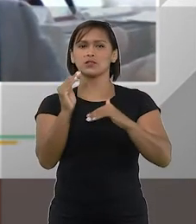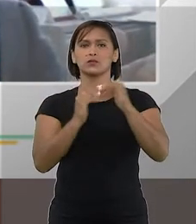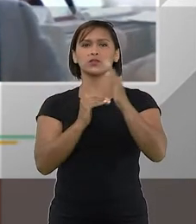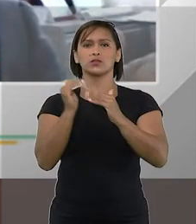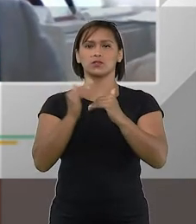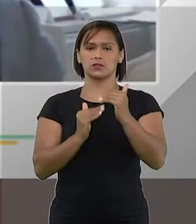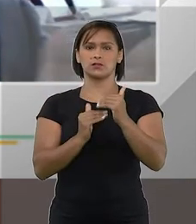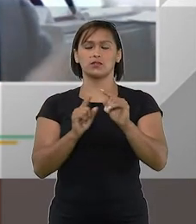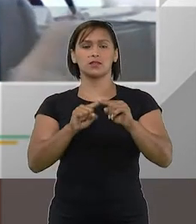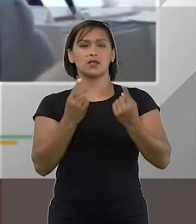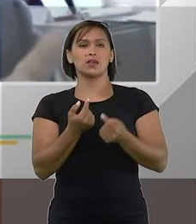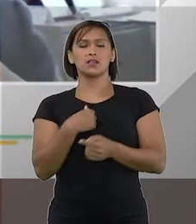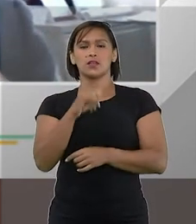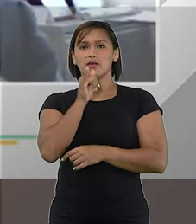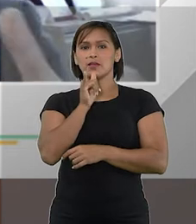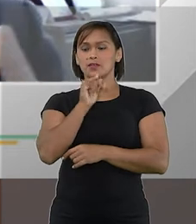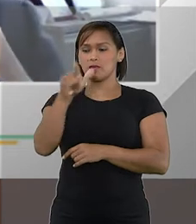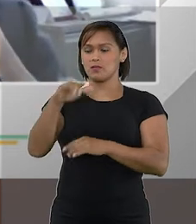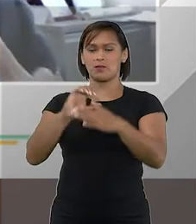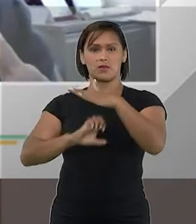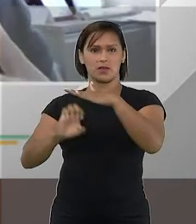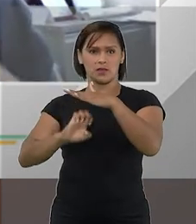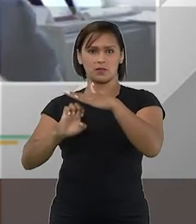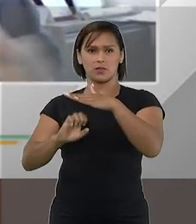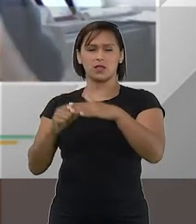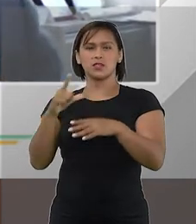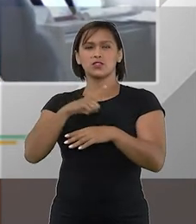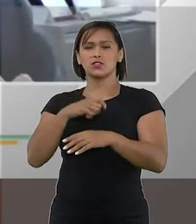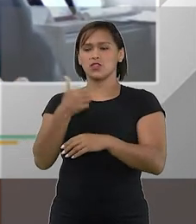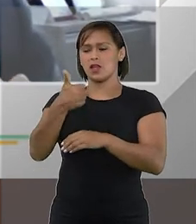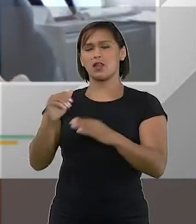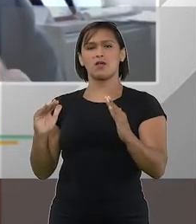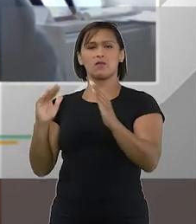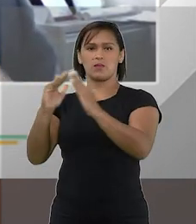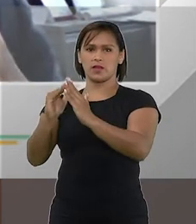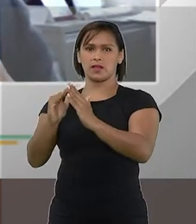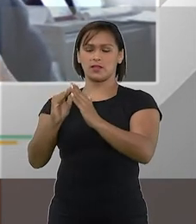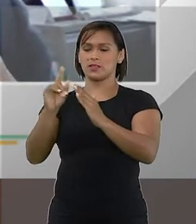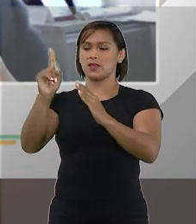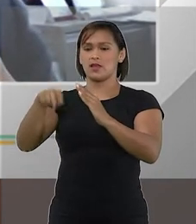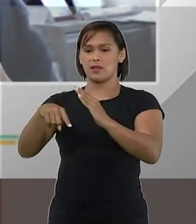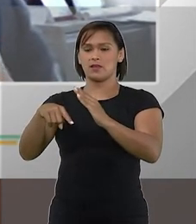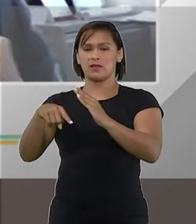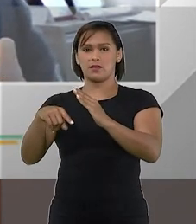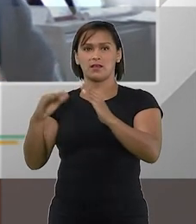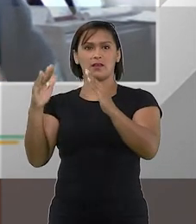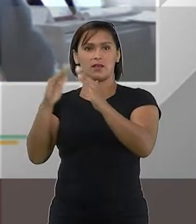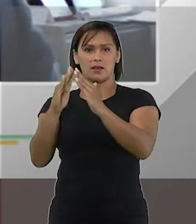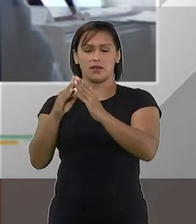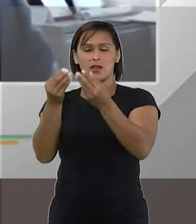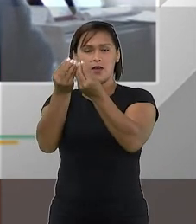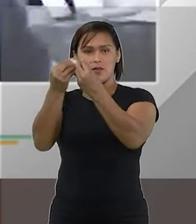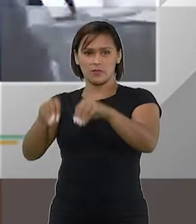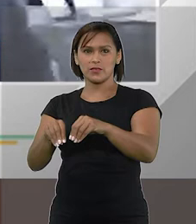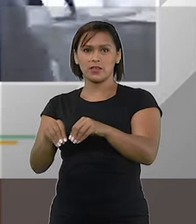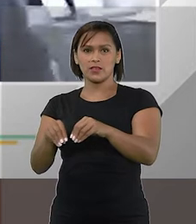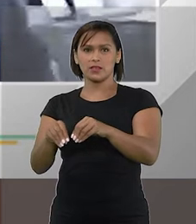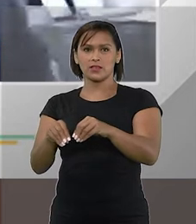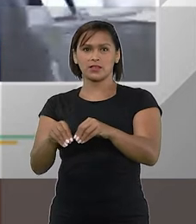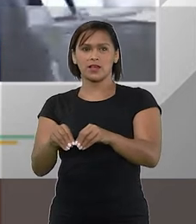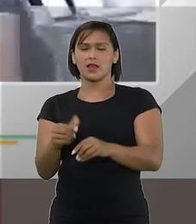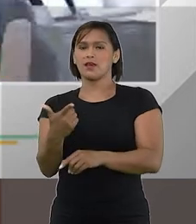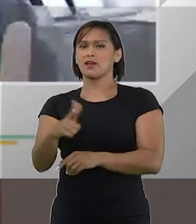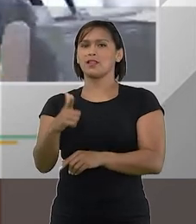produtivas, então, por exemplo, aquela empresa tinha lá um imóvel, enquanto aquele imóvel tinha dado a massa falida,